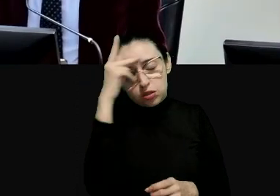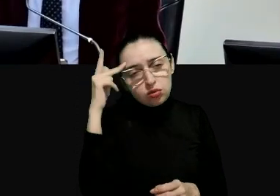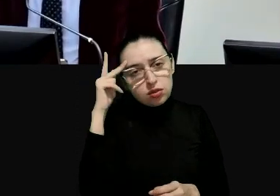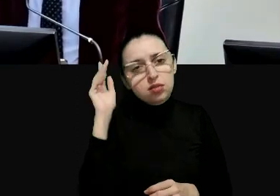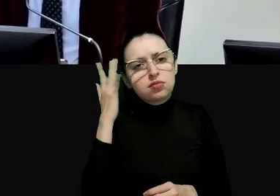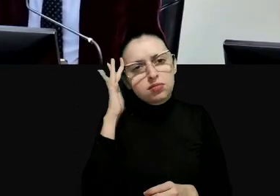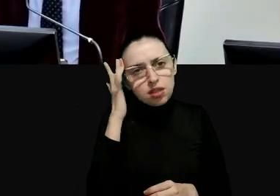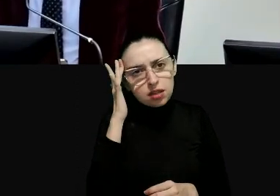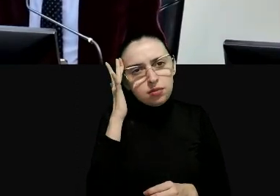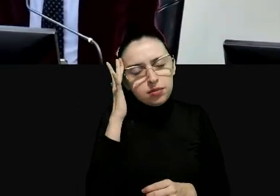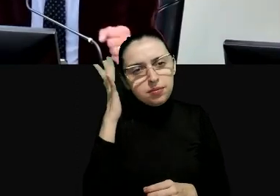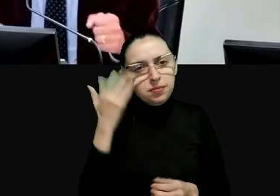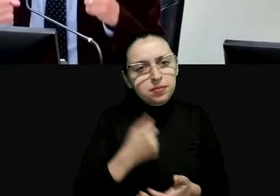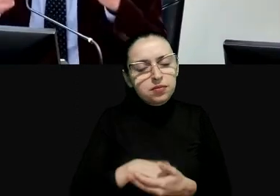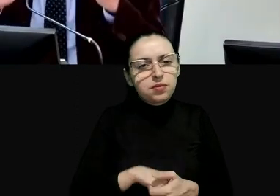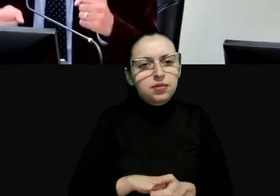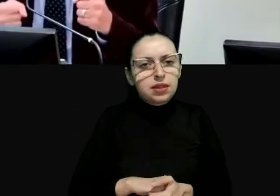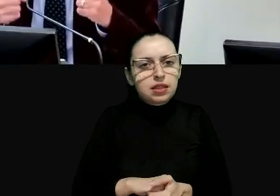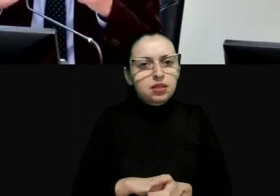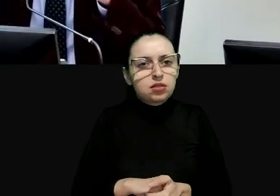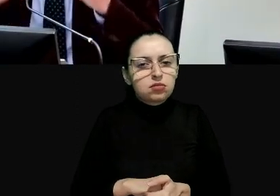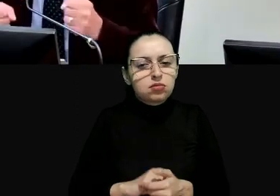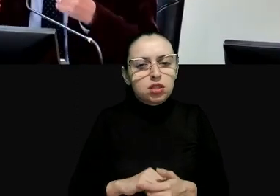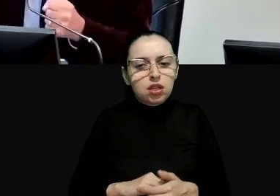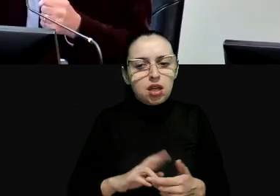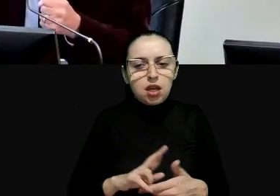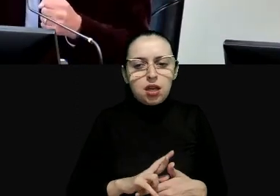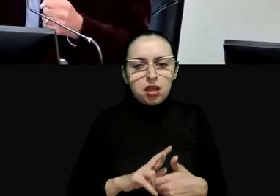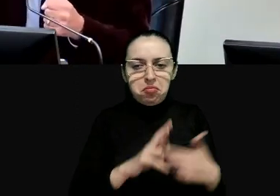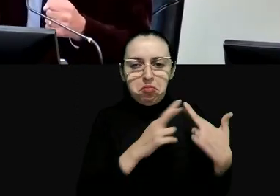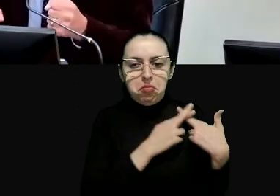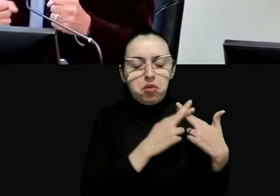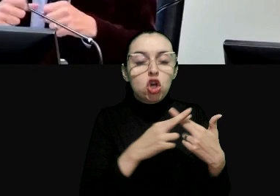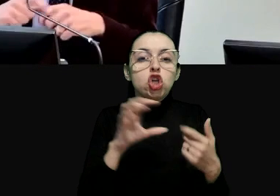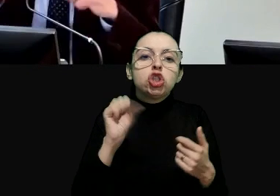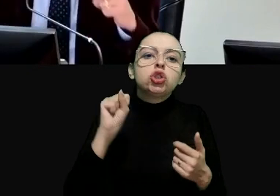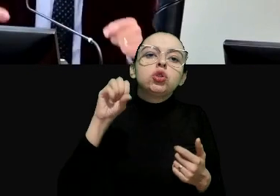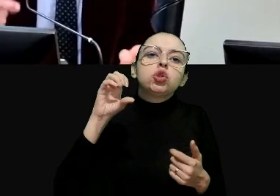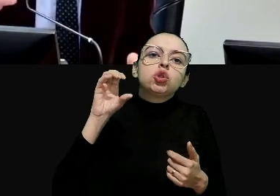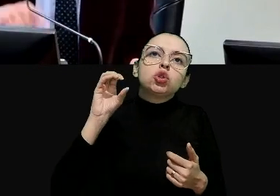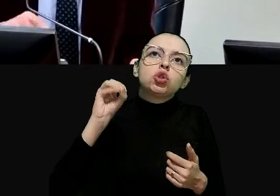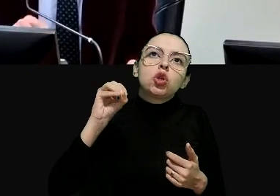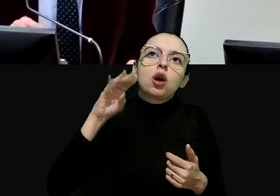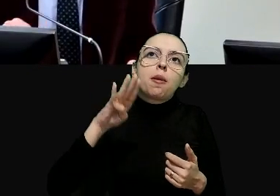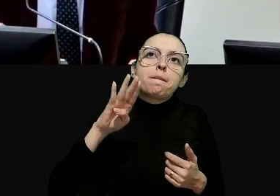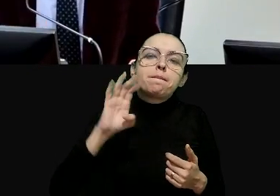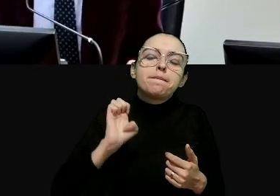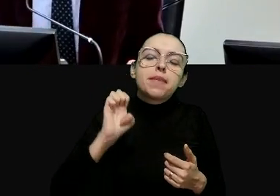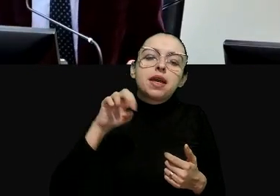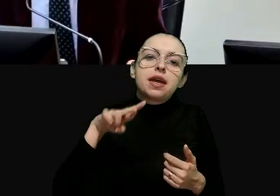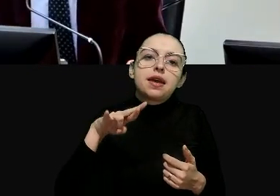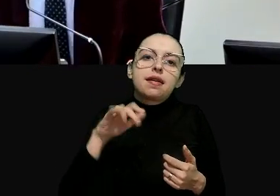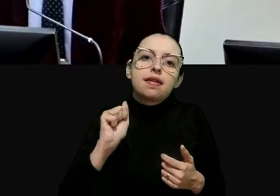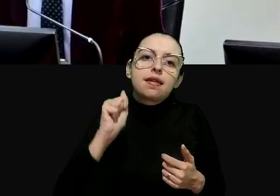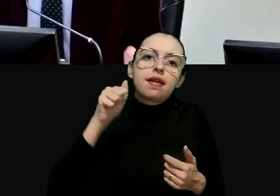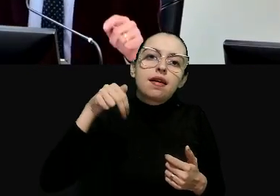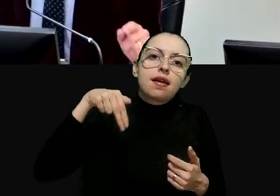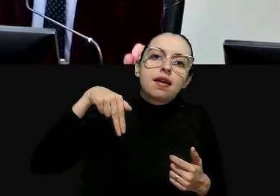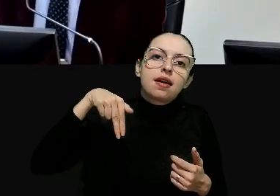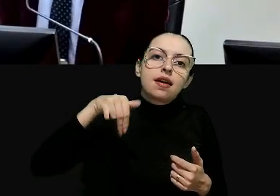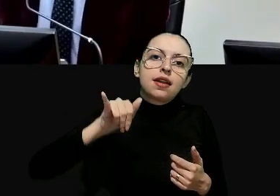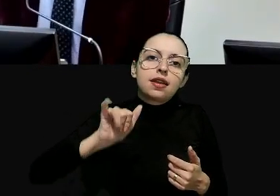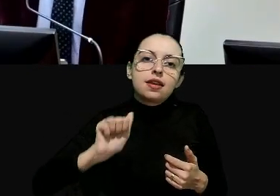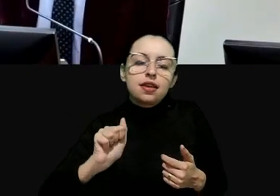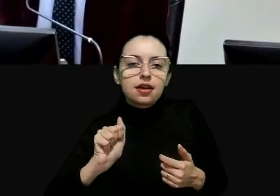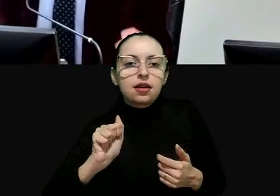constituições latino-americanas que era um conceito de soberania muito rígido isso se muda no sector dos direitos humanos e